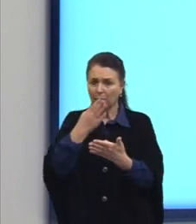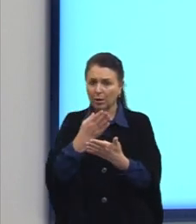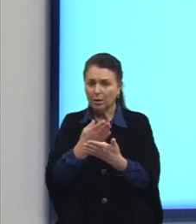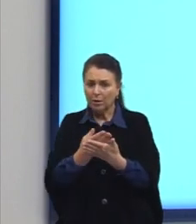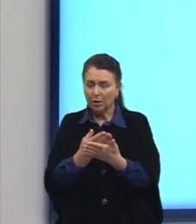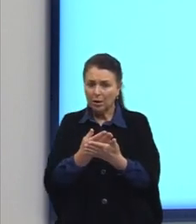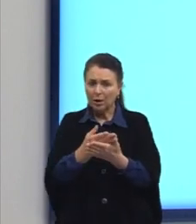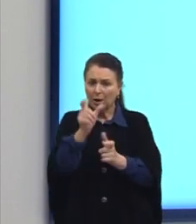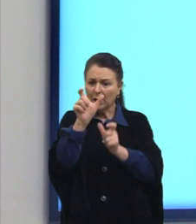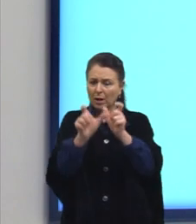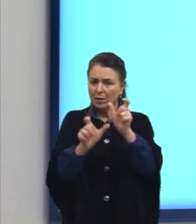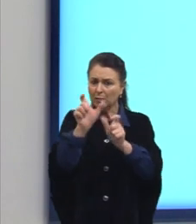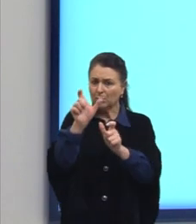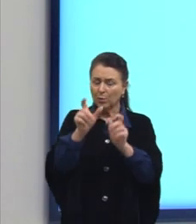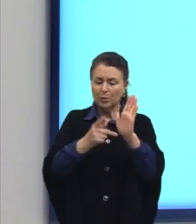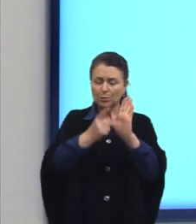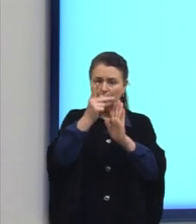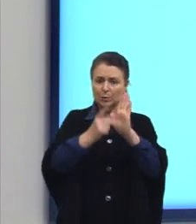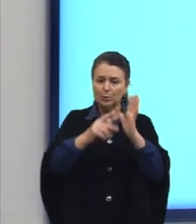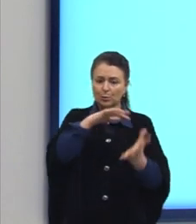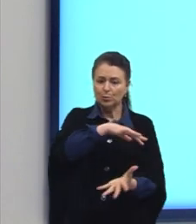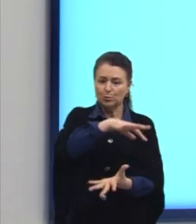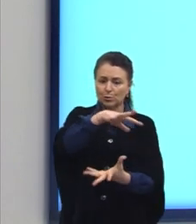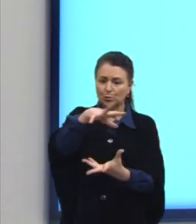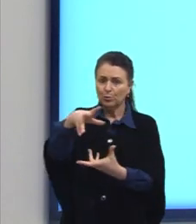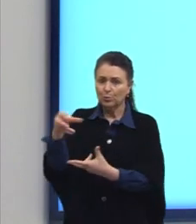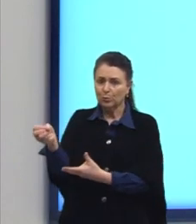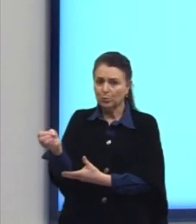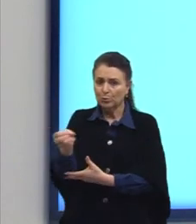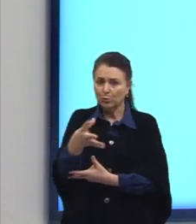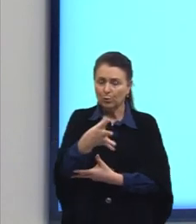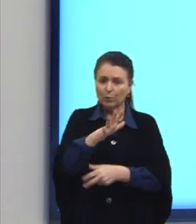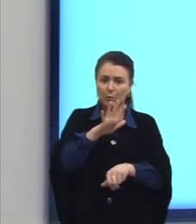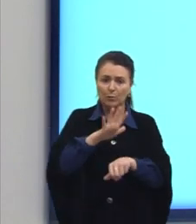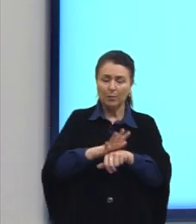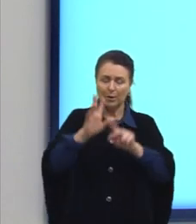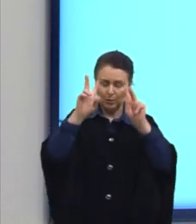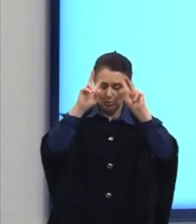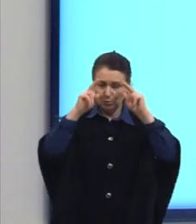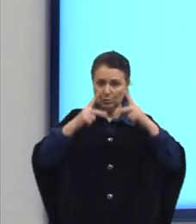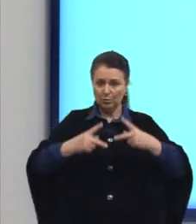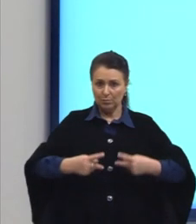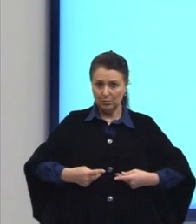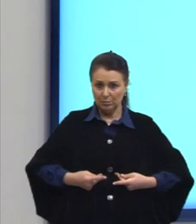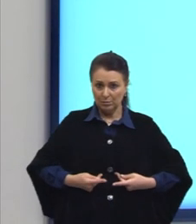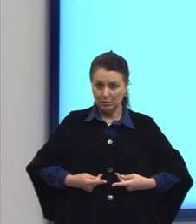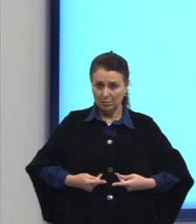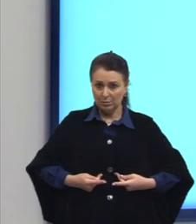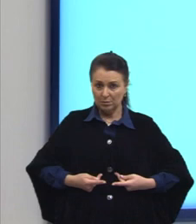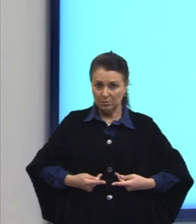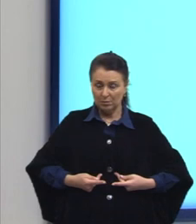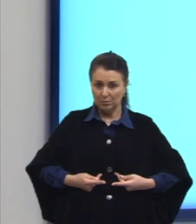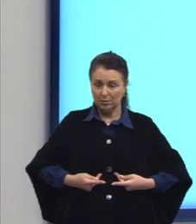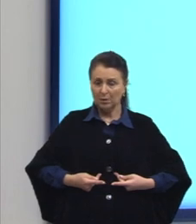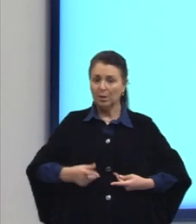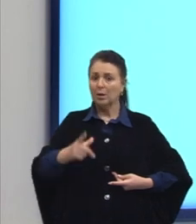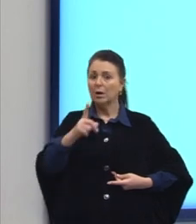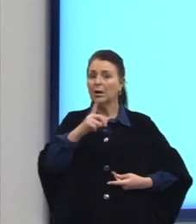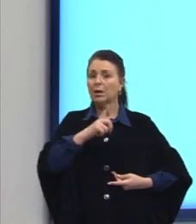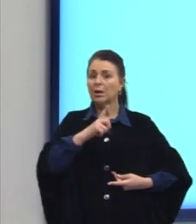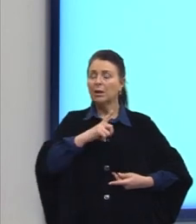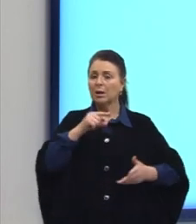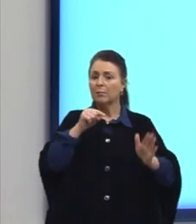exausta o plano de um mundo novo e muito mais humano. Aqui a gente tem a